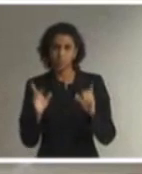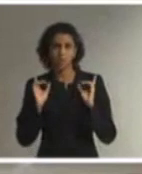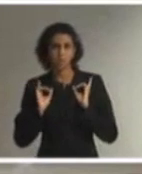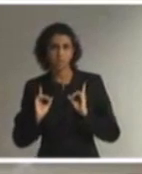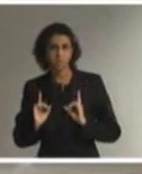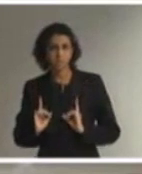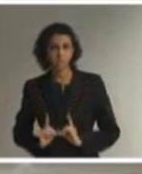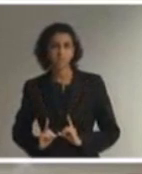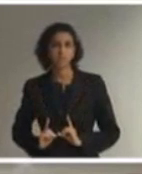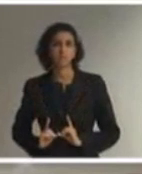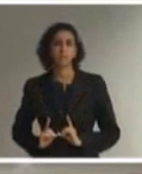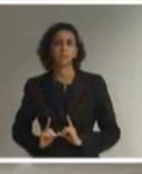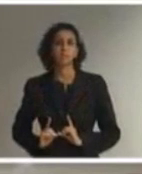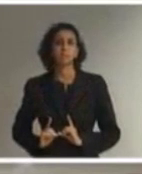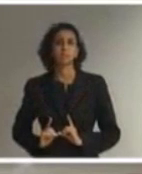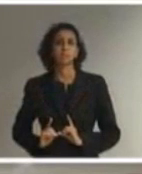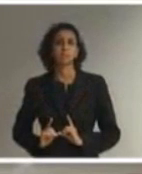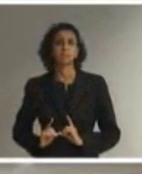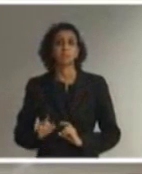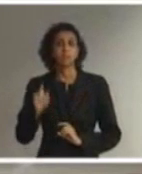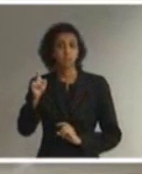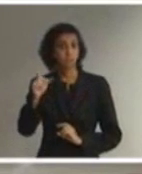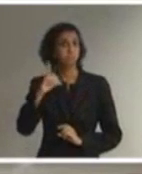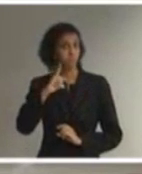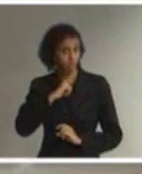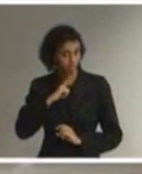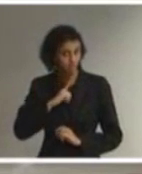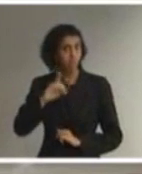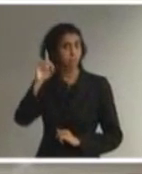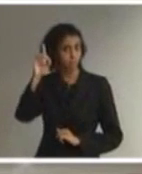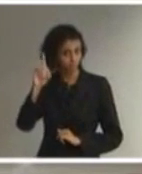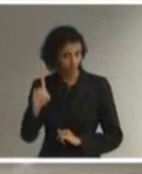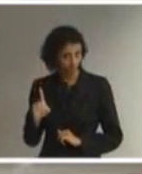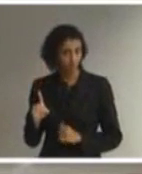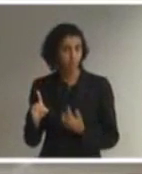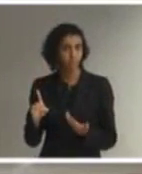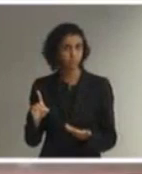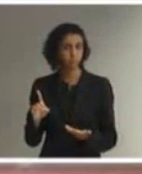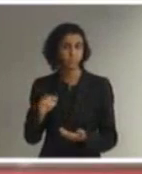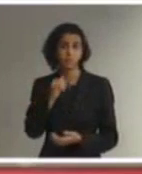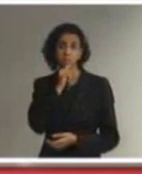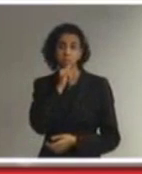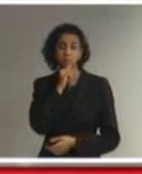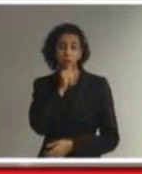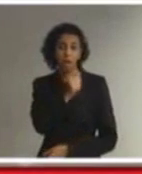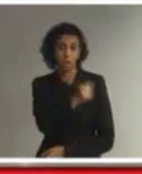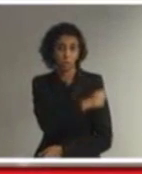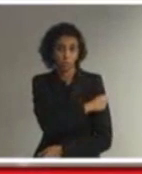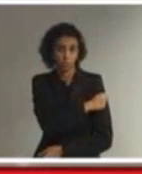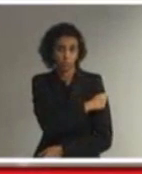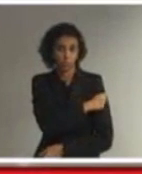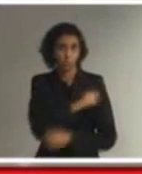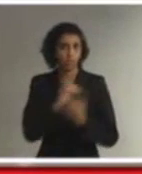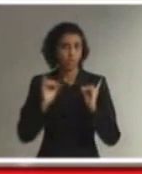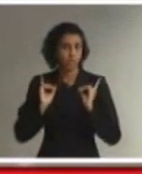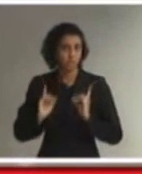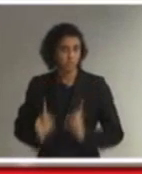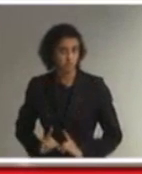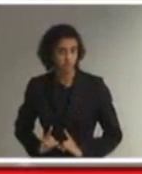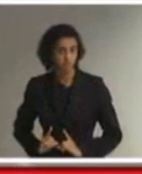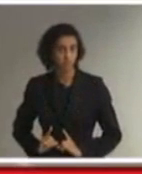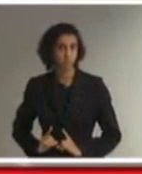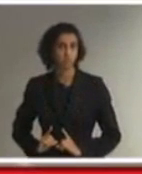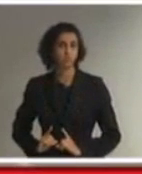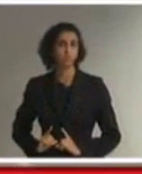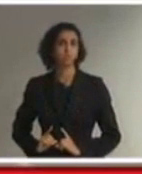este detentor de direitos, o aluno com deficiência, o aluno